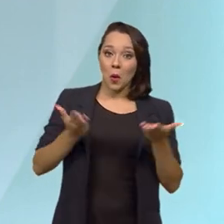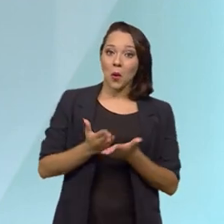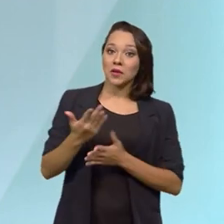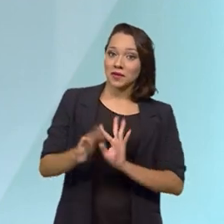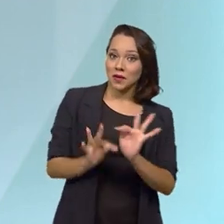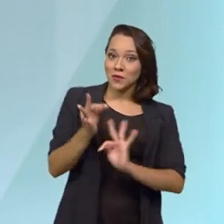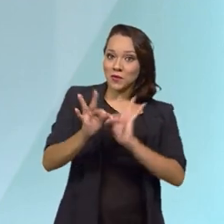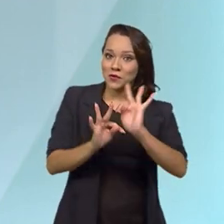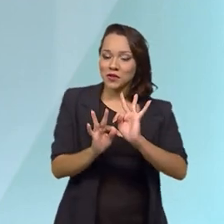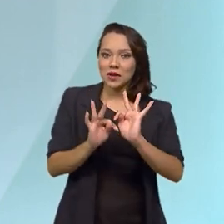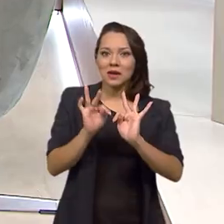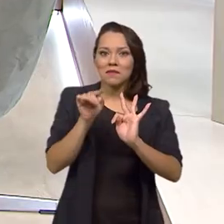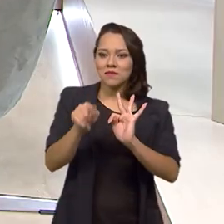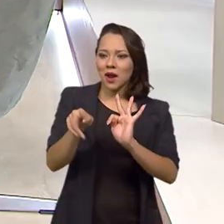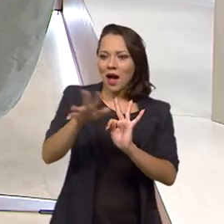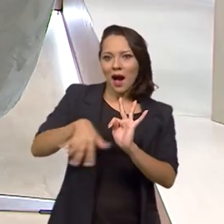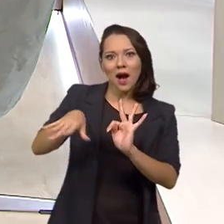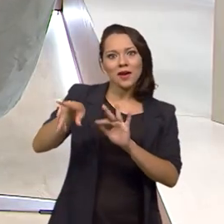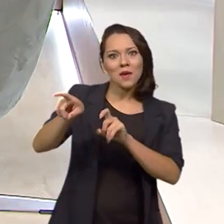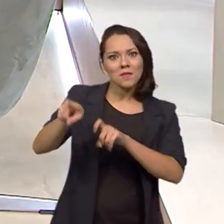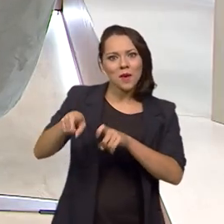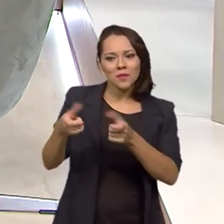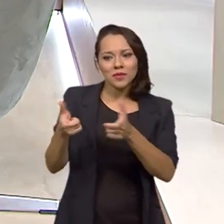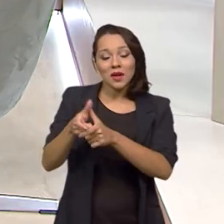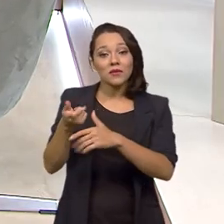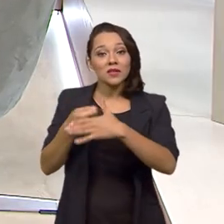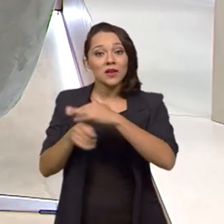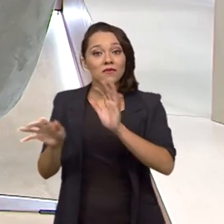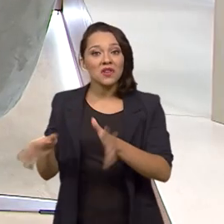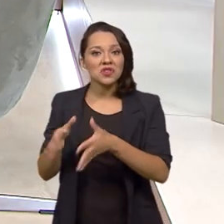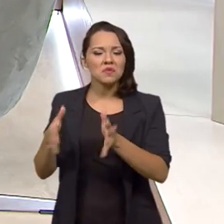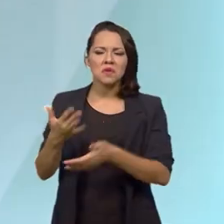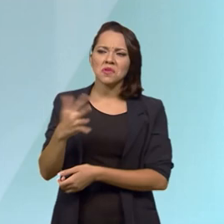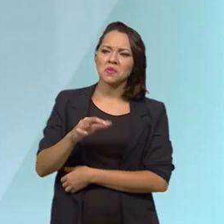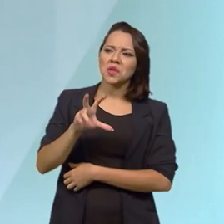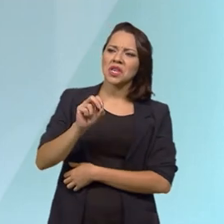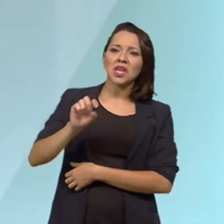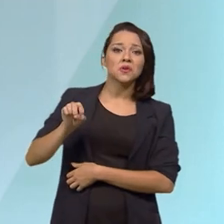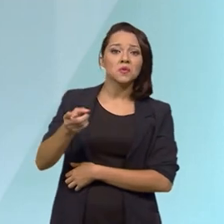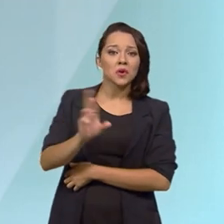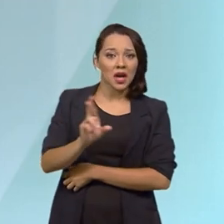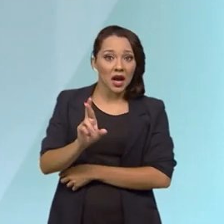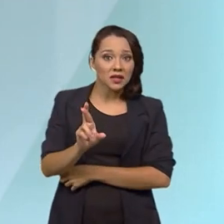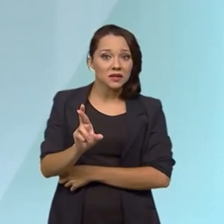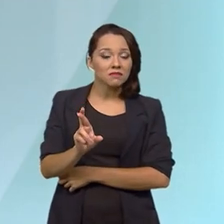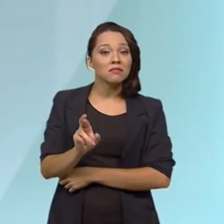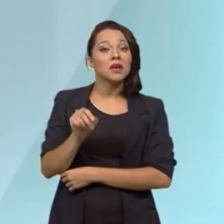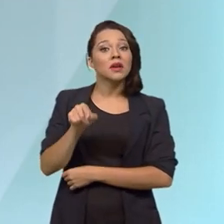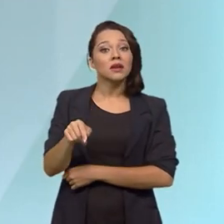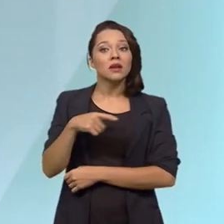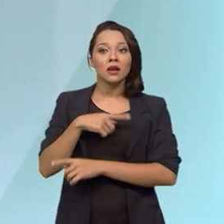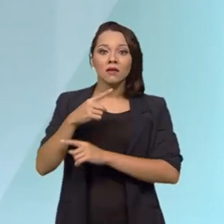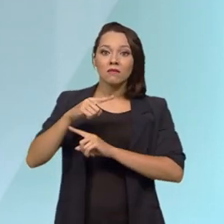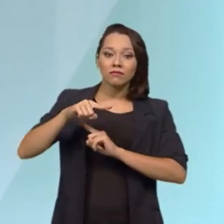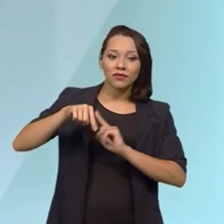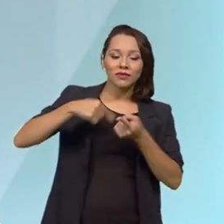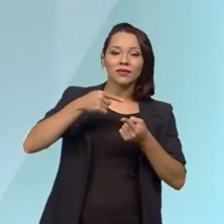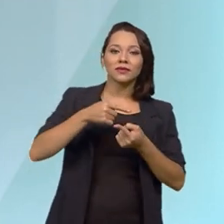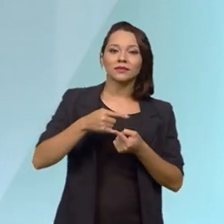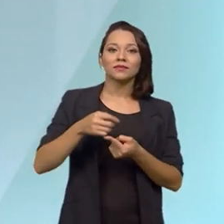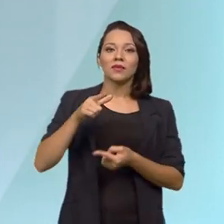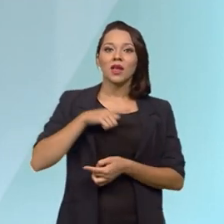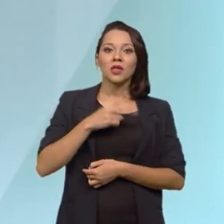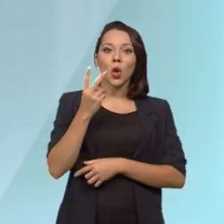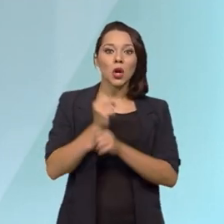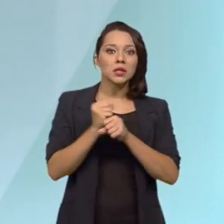tecnologia está para um pequeno produtor, que você faz um investimento de aproximadamente 500 mil reais, que se retorna em